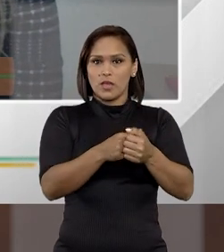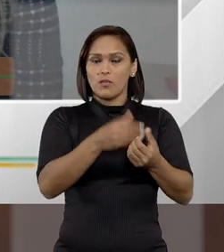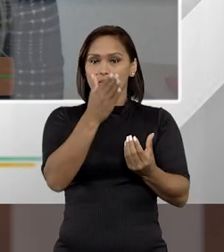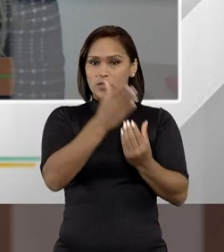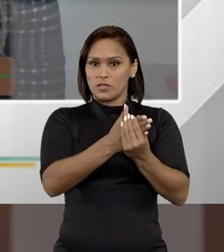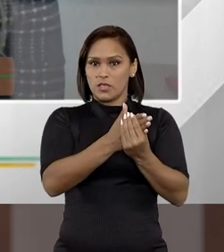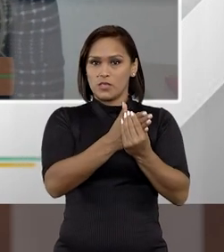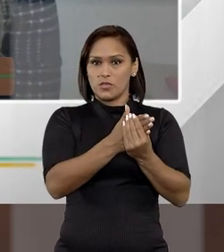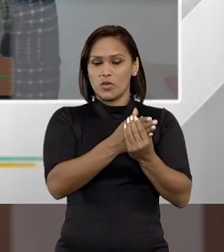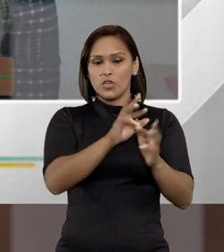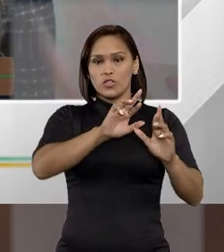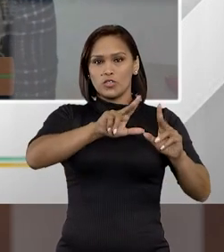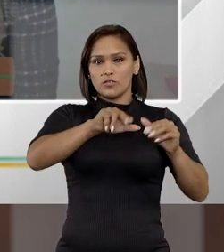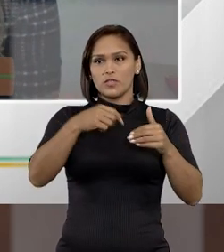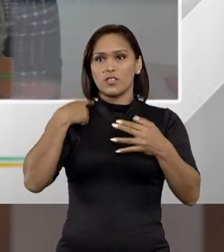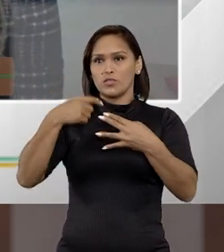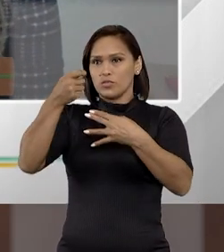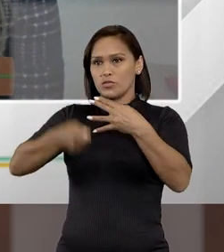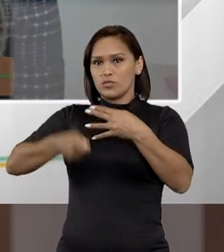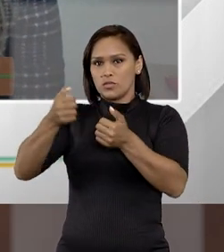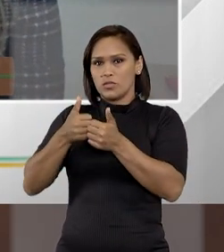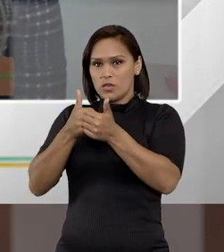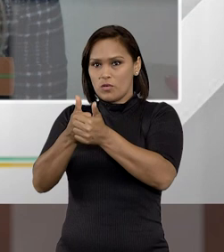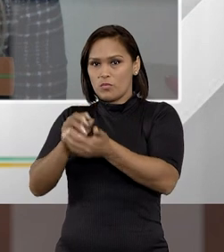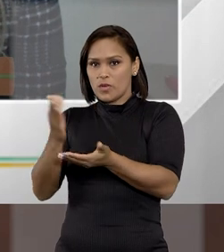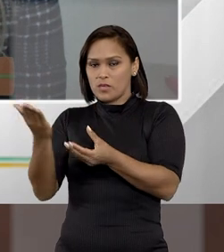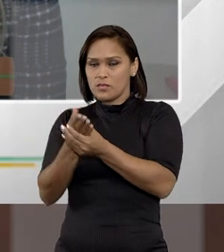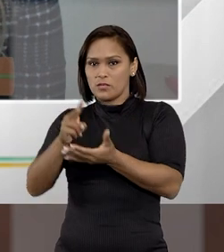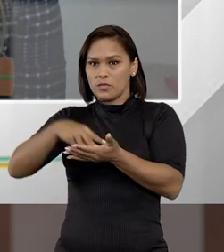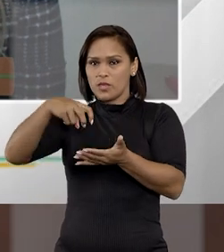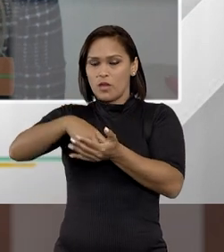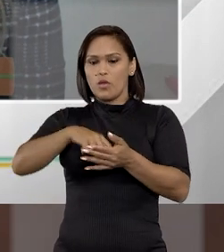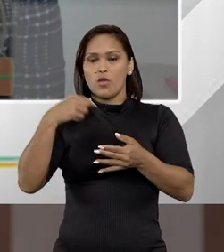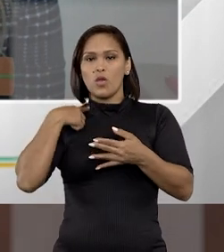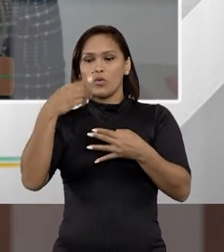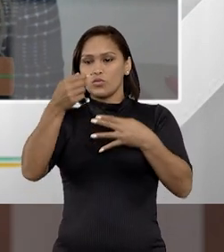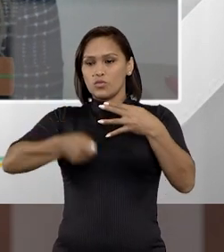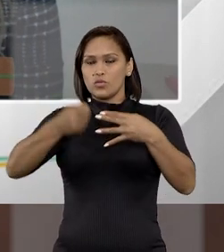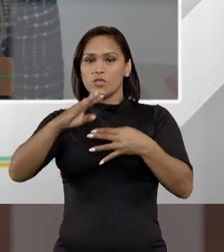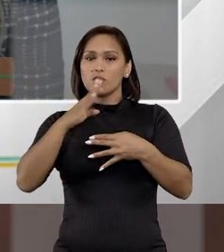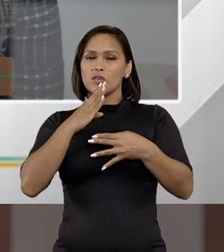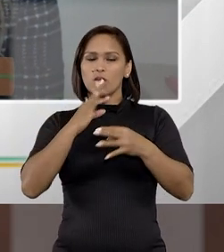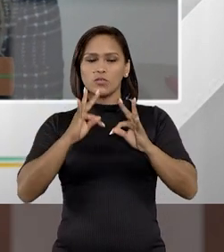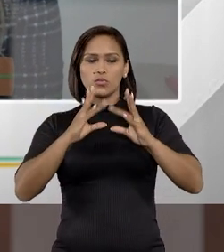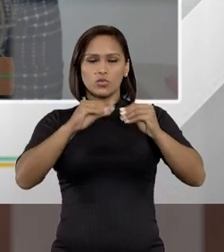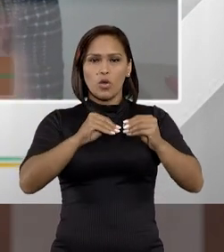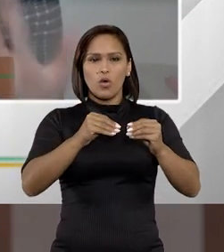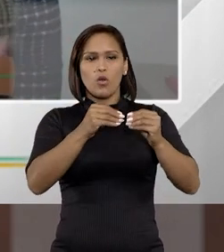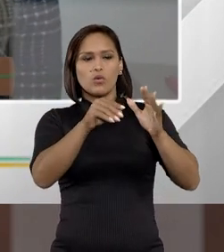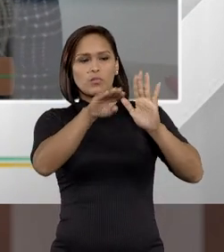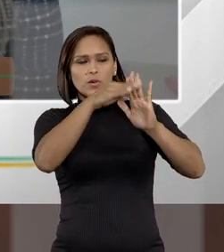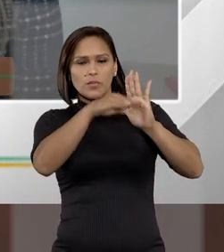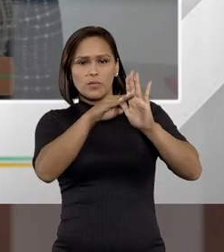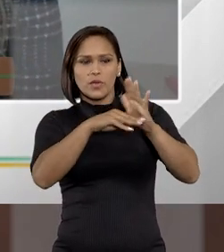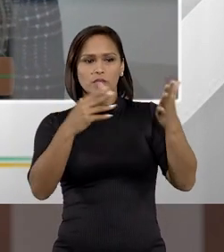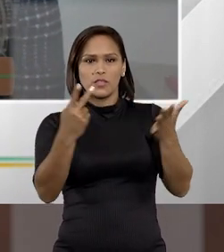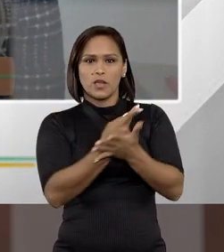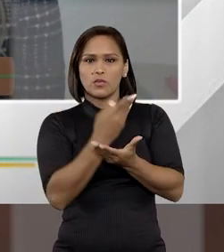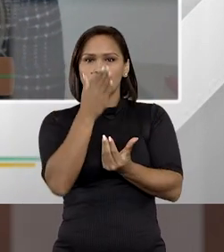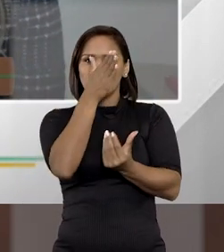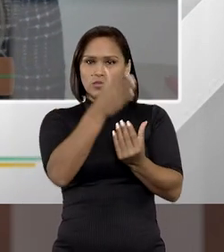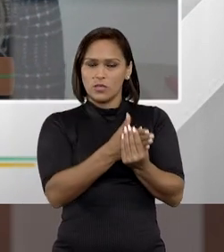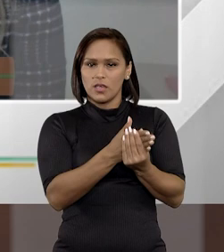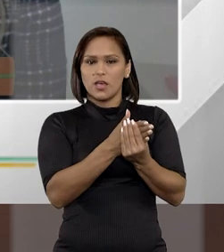inquérito do juiz que acompanha a ação penal. Ou seja, o juiz que toma conhecimento com todas as diligências que